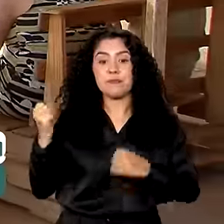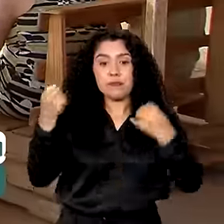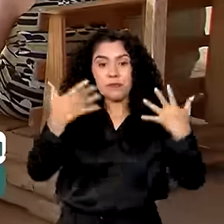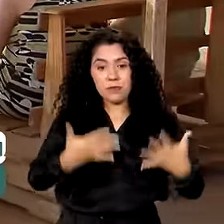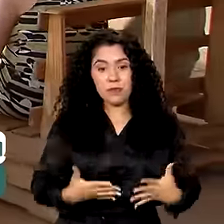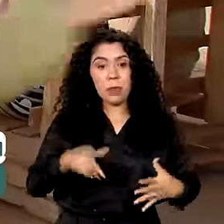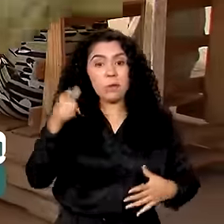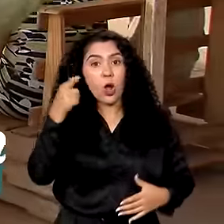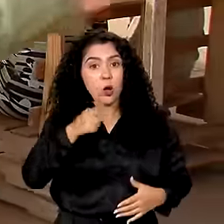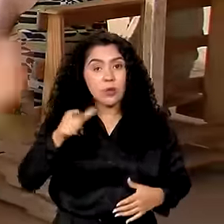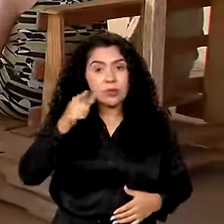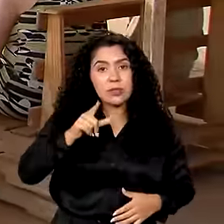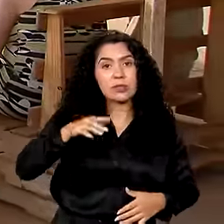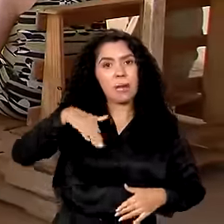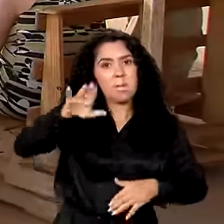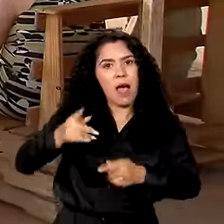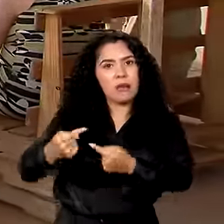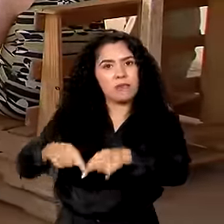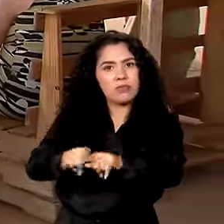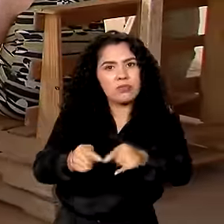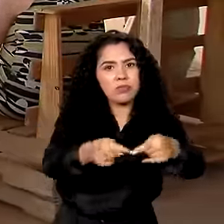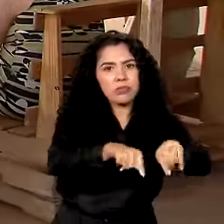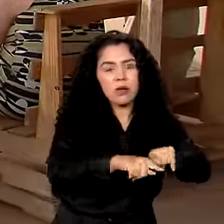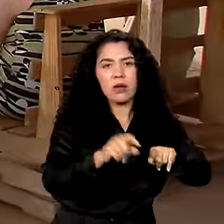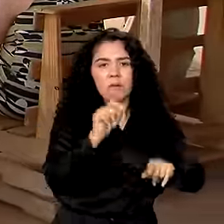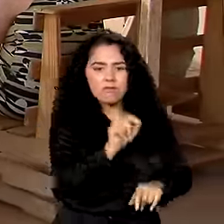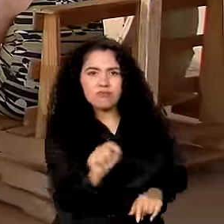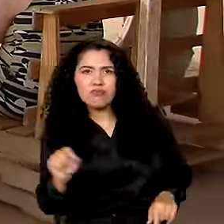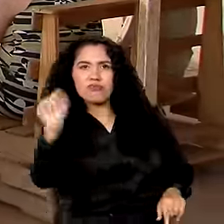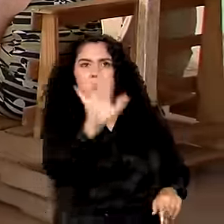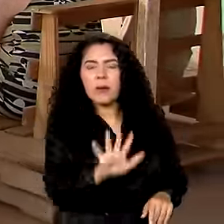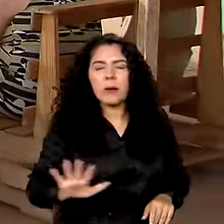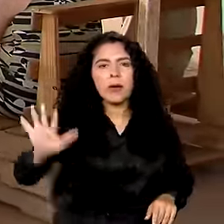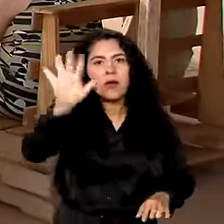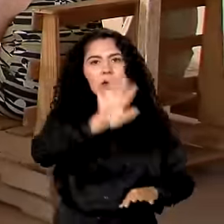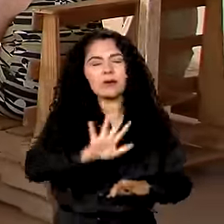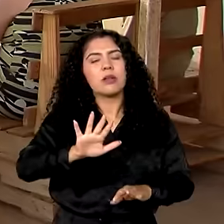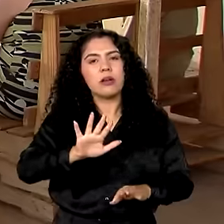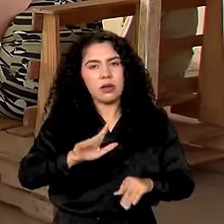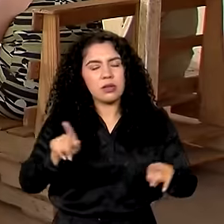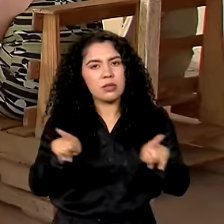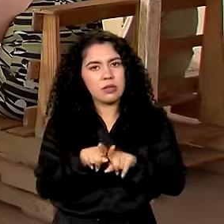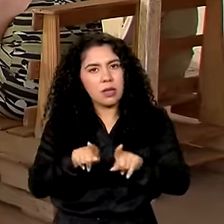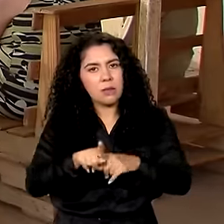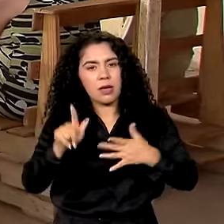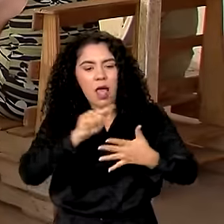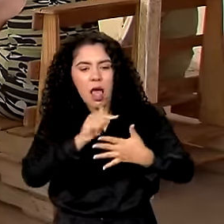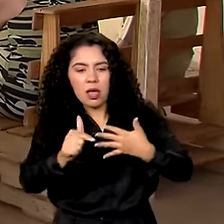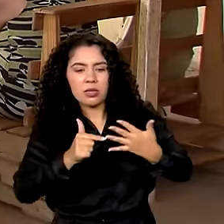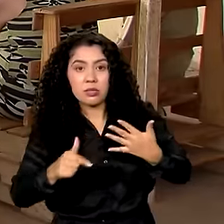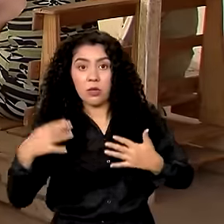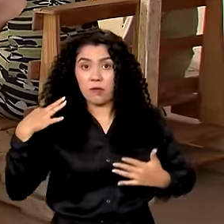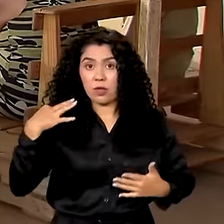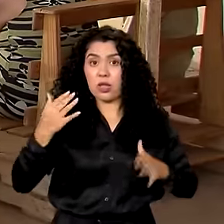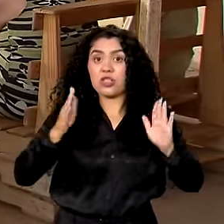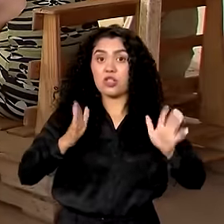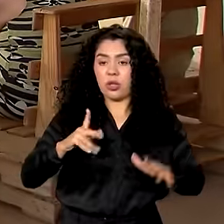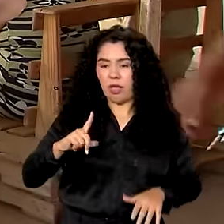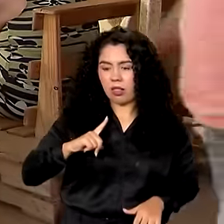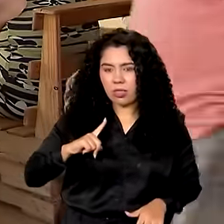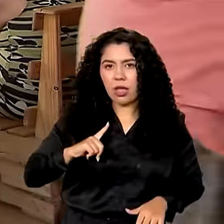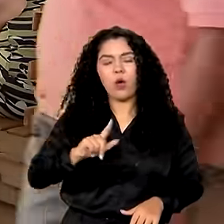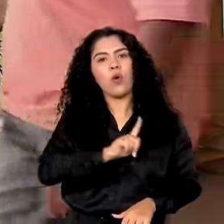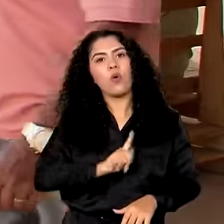novas cozinhas solidárias como essa no país e reforçar o funcionamento das ações voluntárias que já existem, o